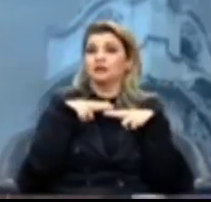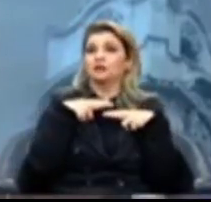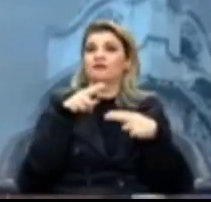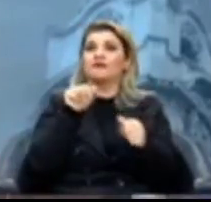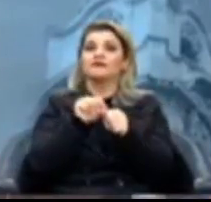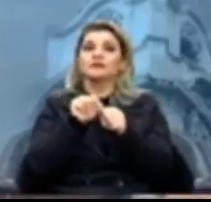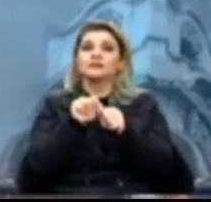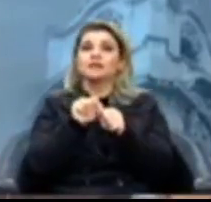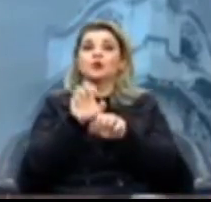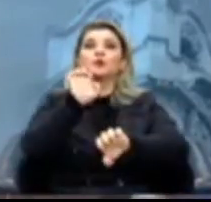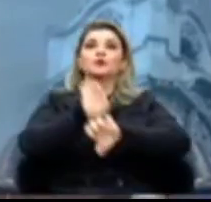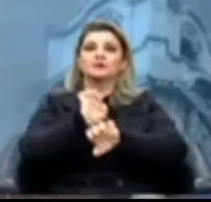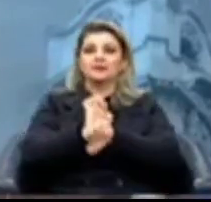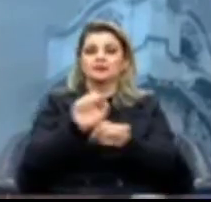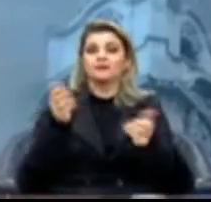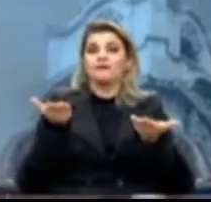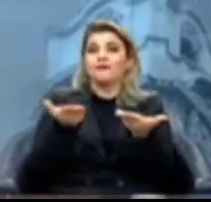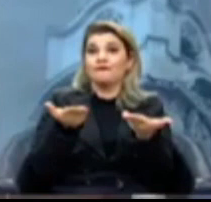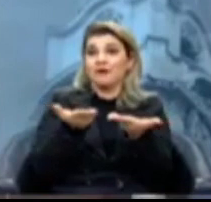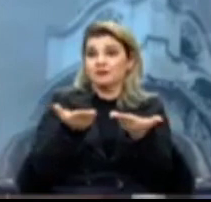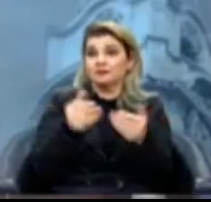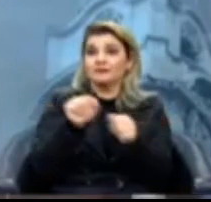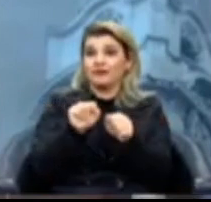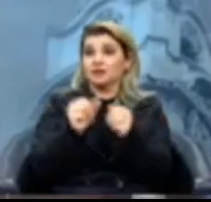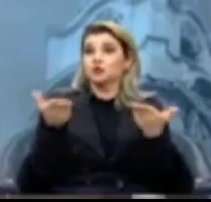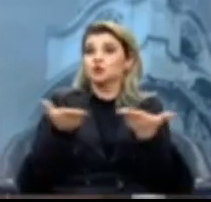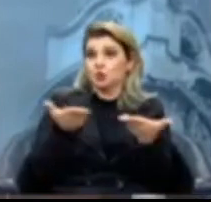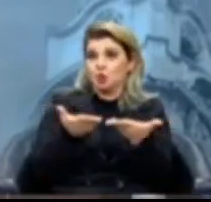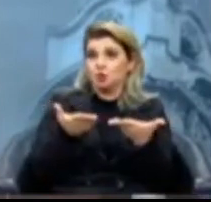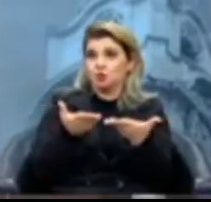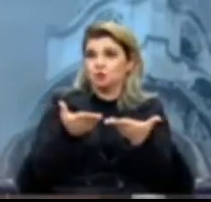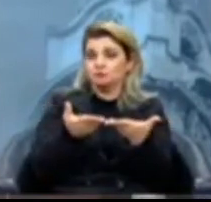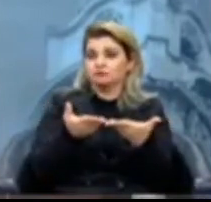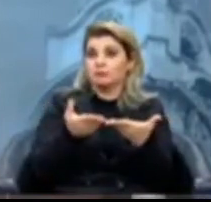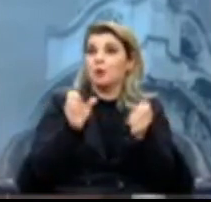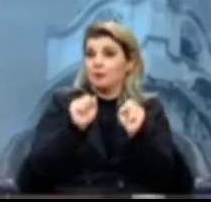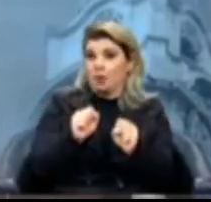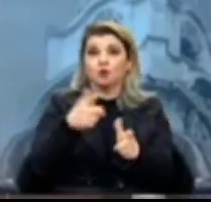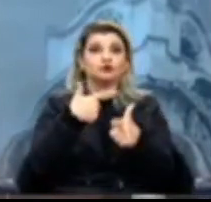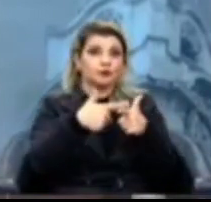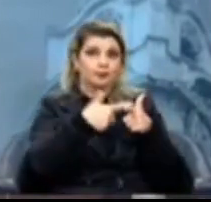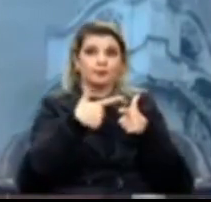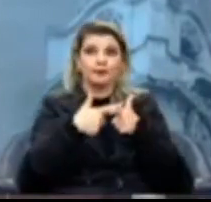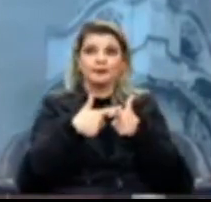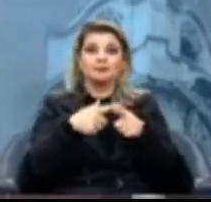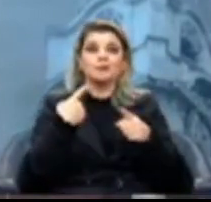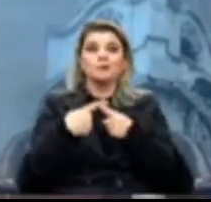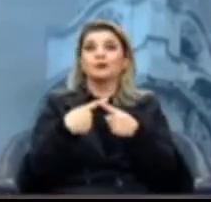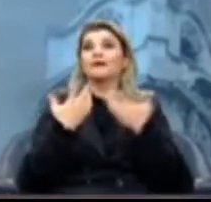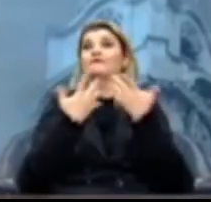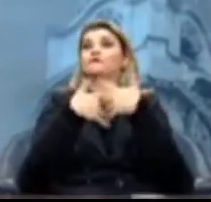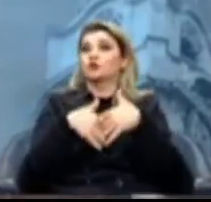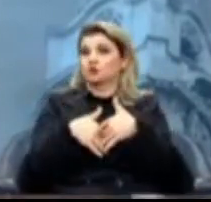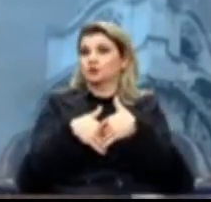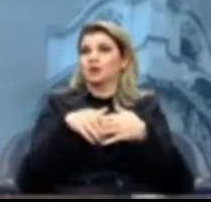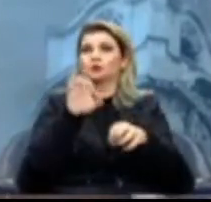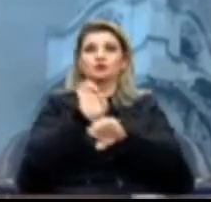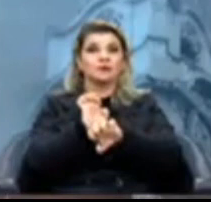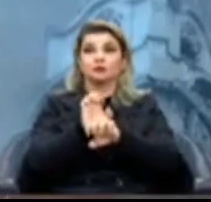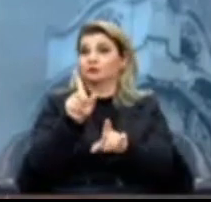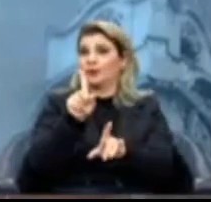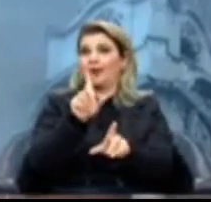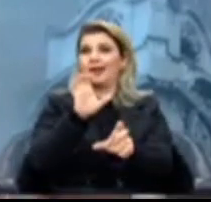está fazendo hoje e que pode ser até deficitário, porque a função do Estado não é dar lucro.